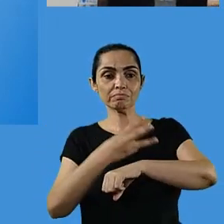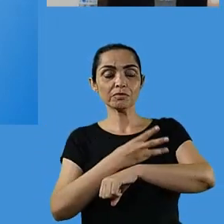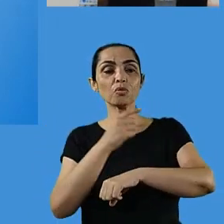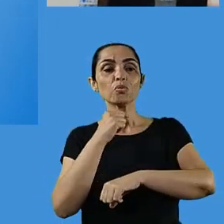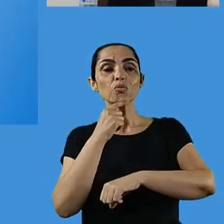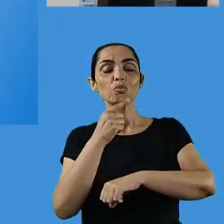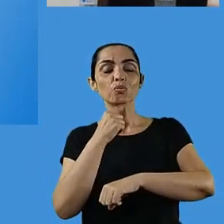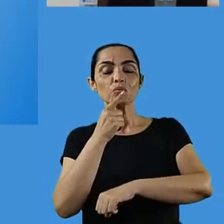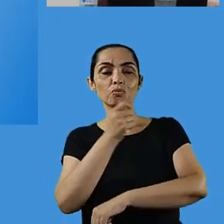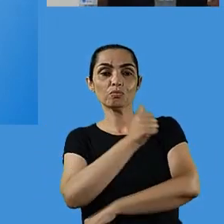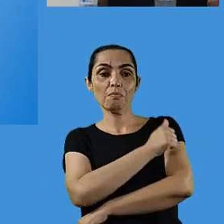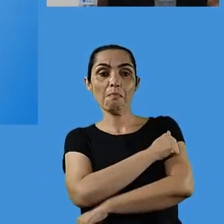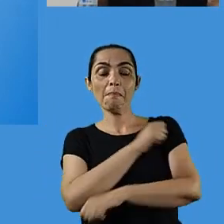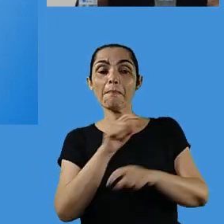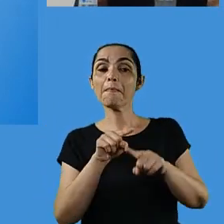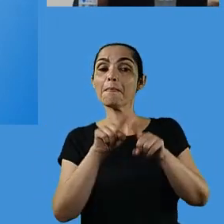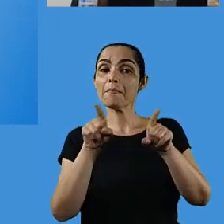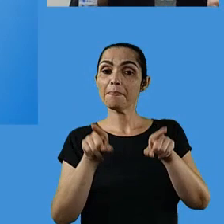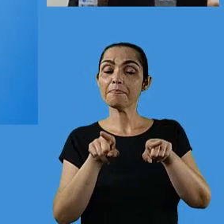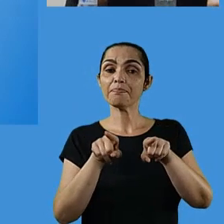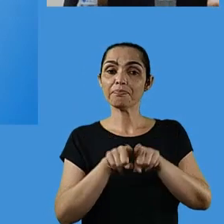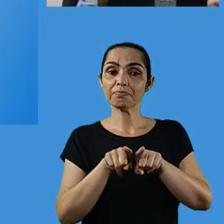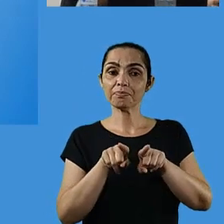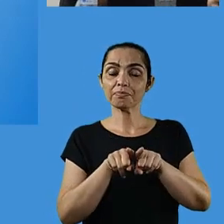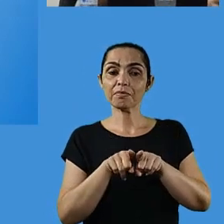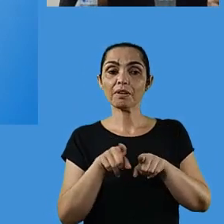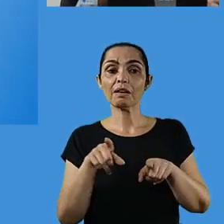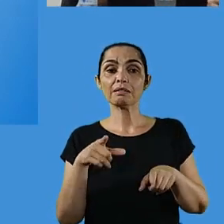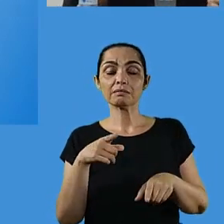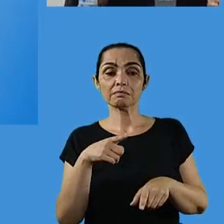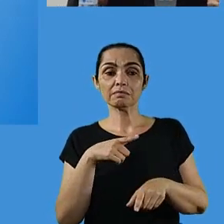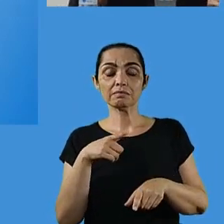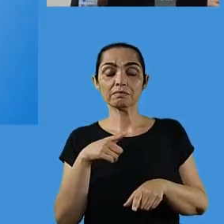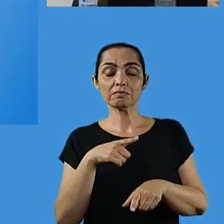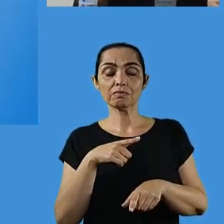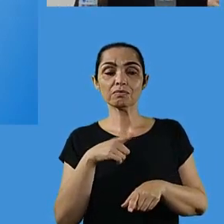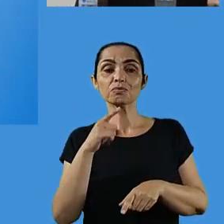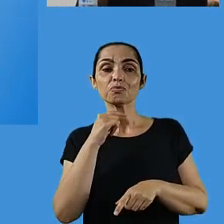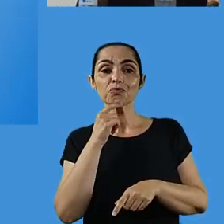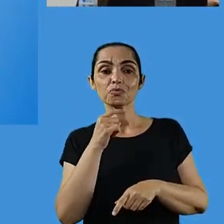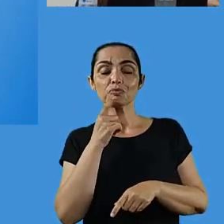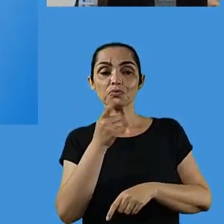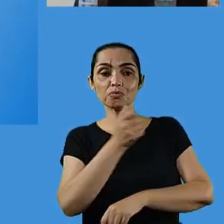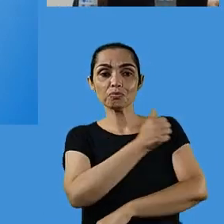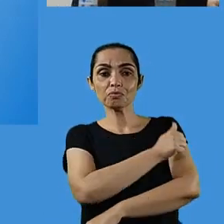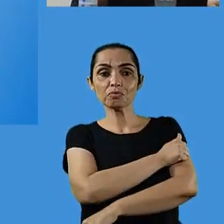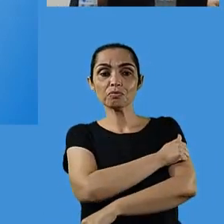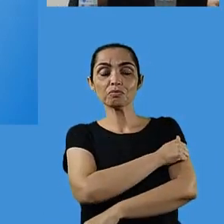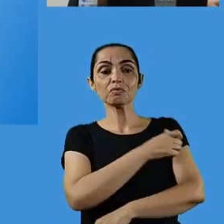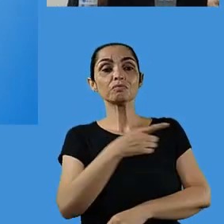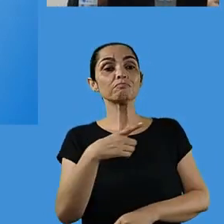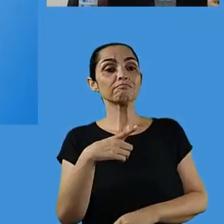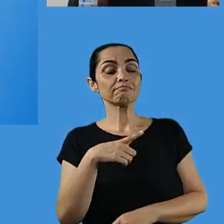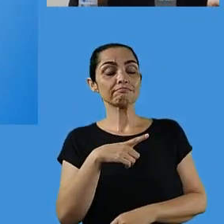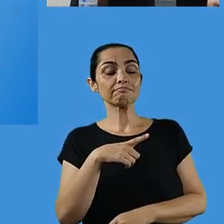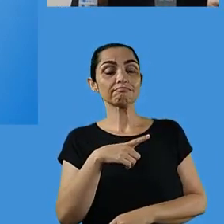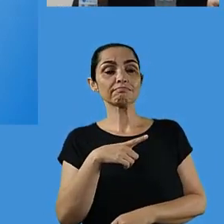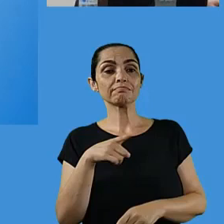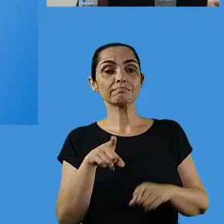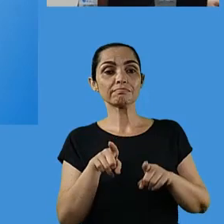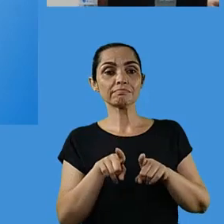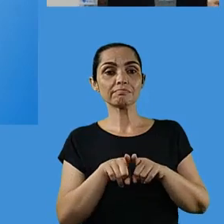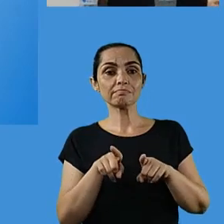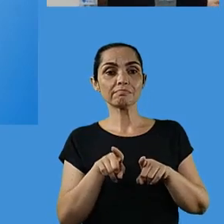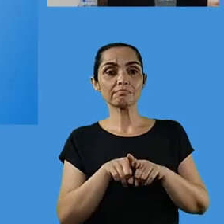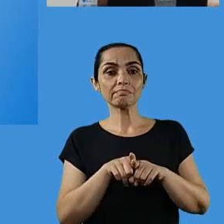sabemos que foi ofertado, está na resolução 223, um atendimento online por meio